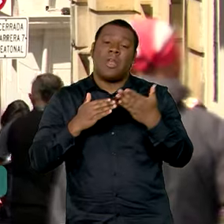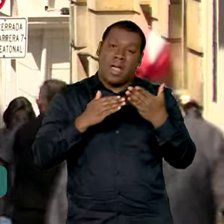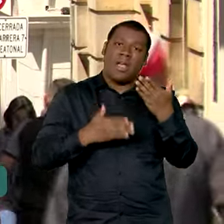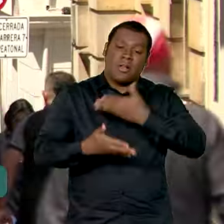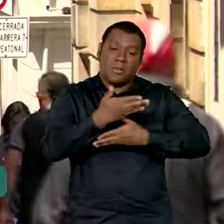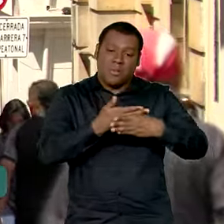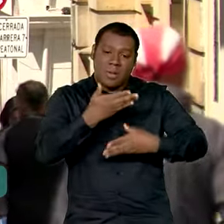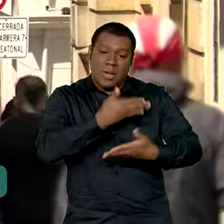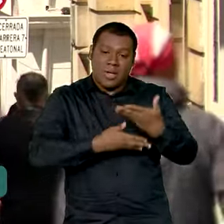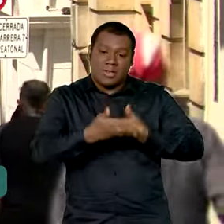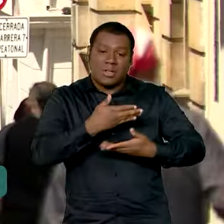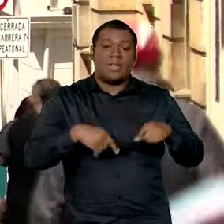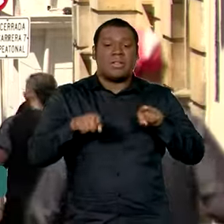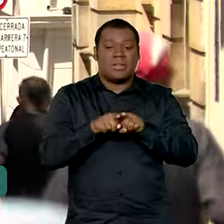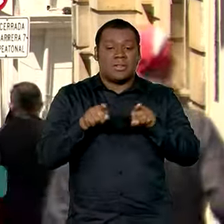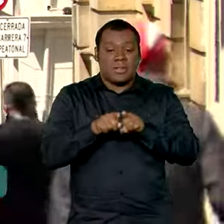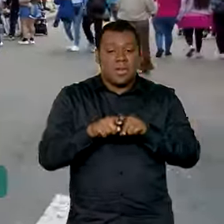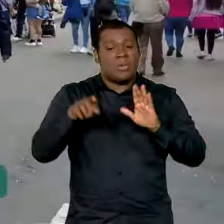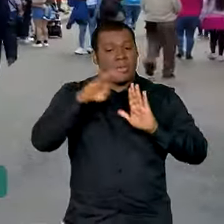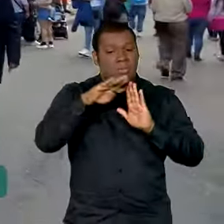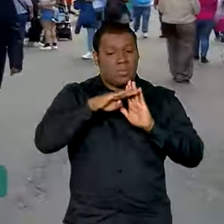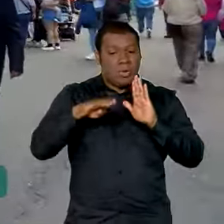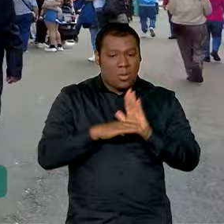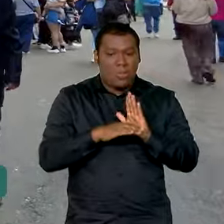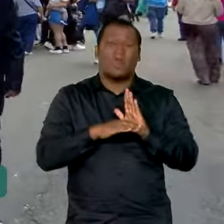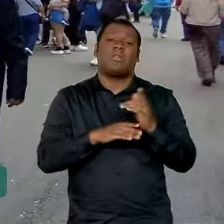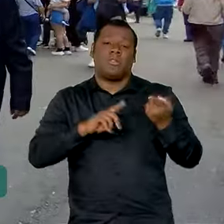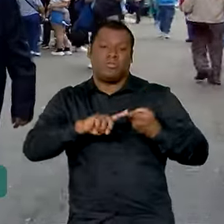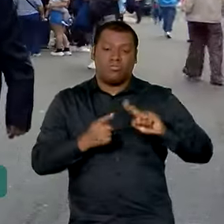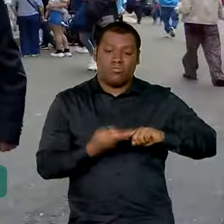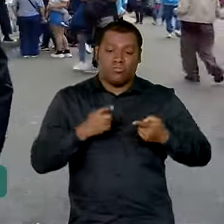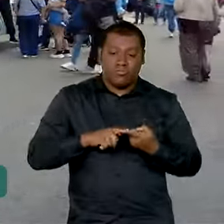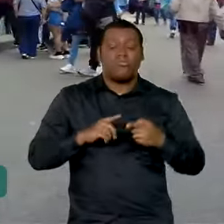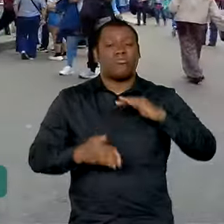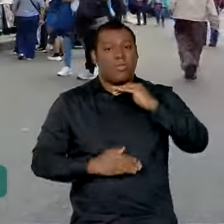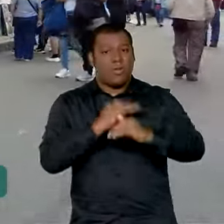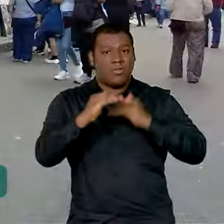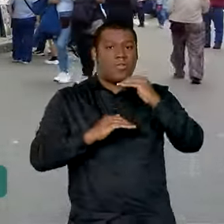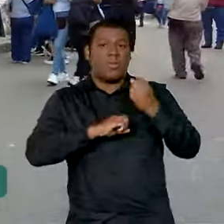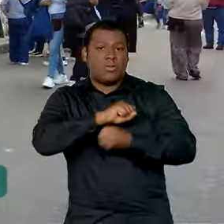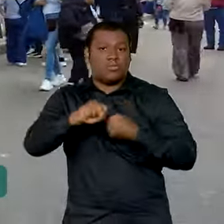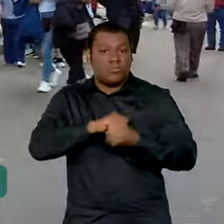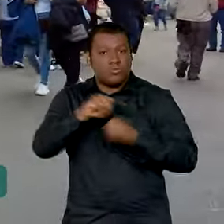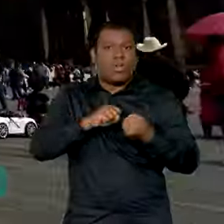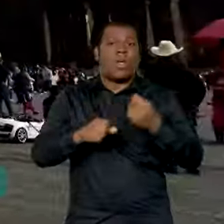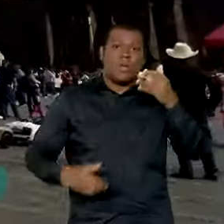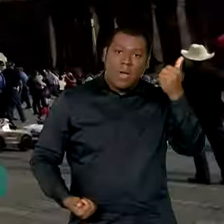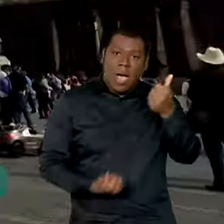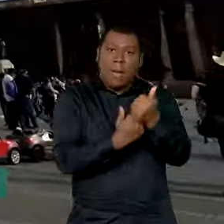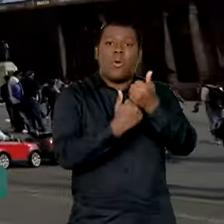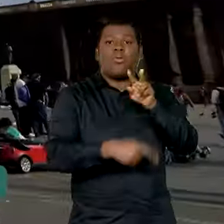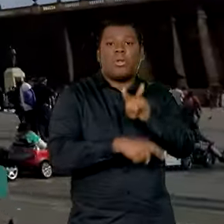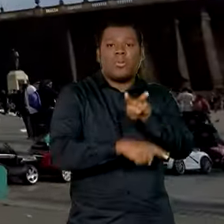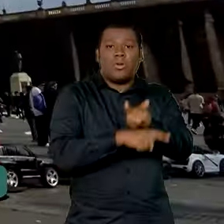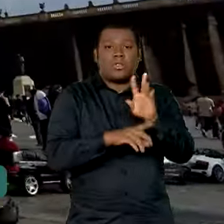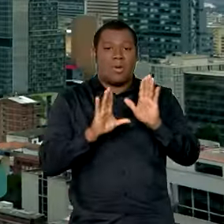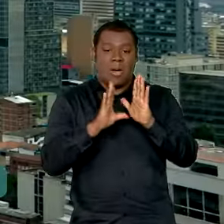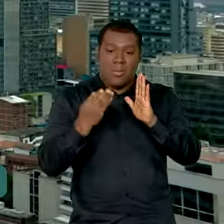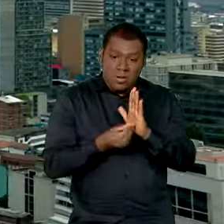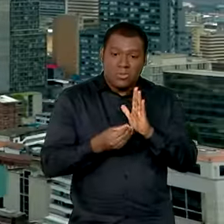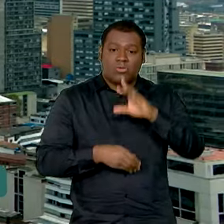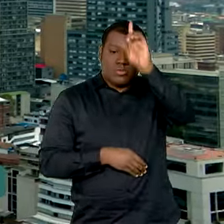sobre as agendas de comércio e investimentos, desenvolvimento sustentável, cooperação amazônica e direitos humanos.